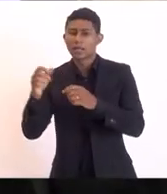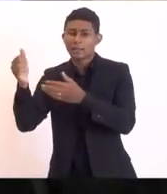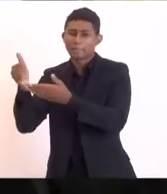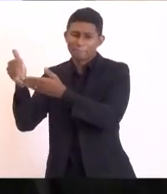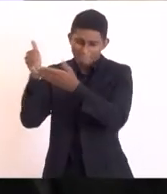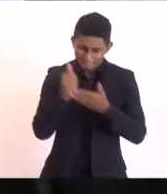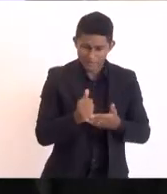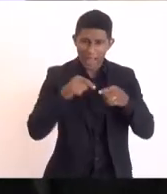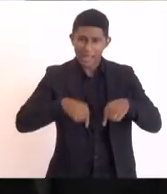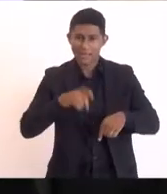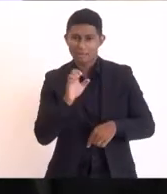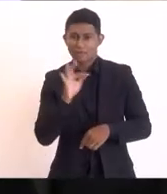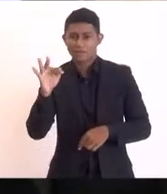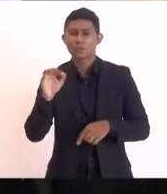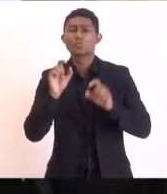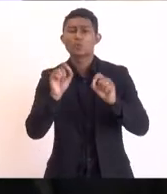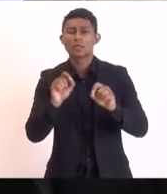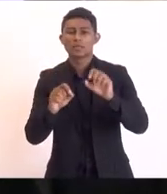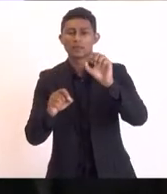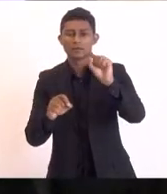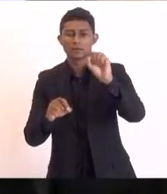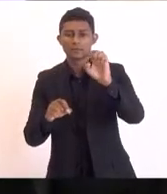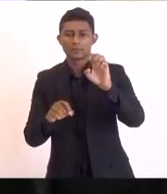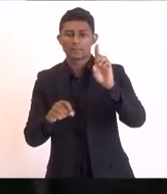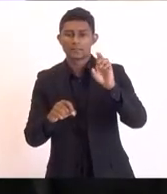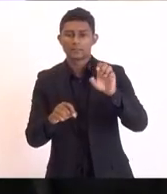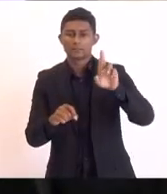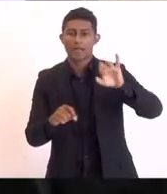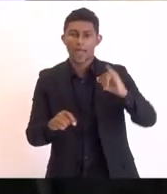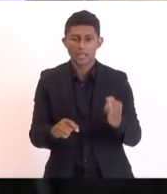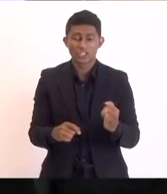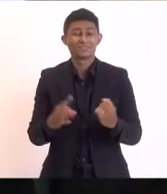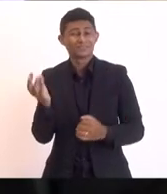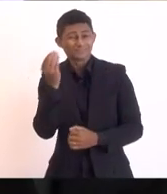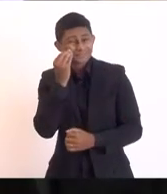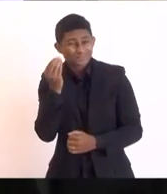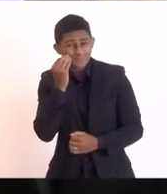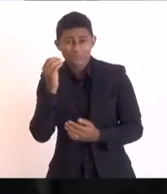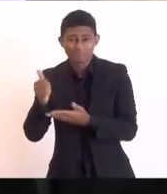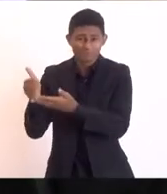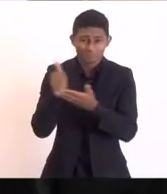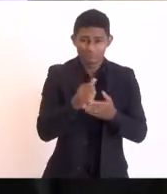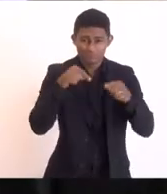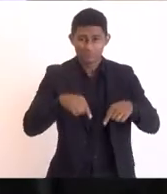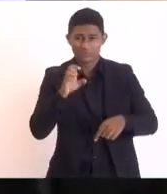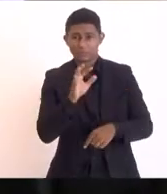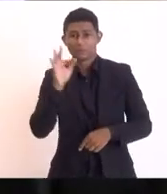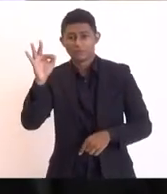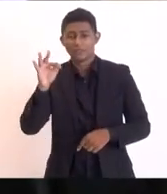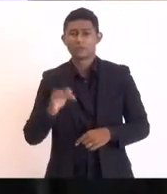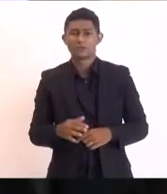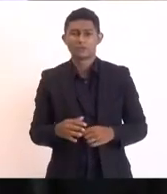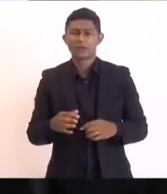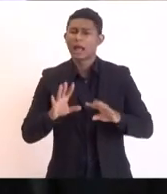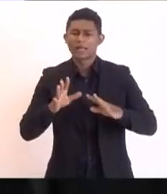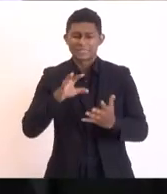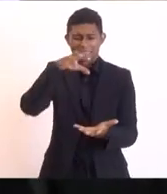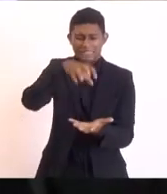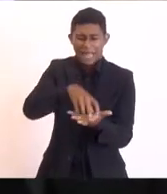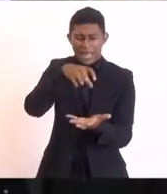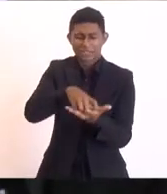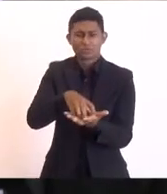CDG que a gente tenha o CDG aqui presente em Cabo Frio mas não no centro de Cabo Frio